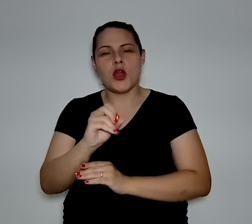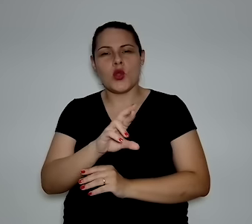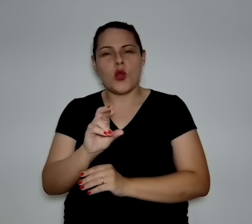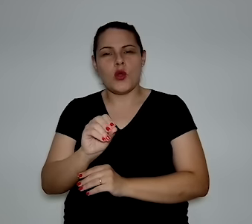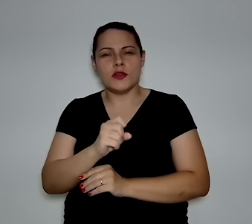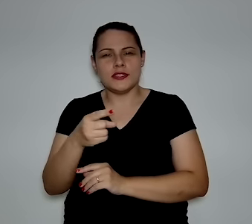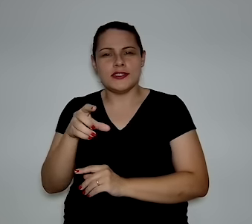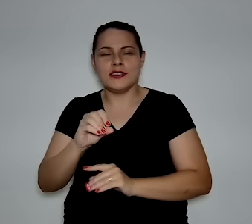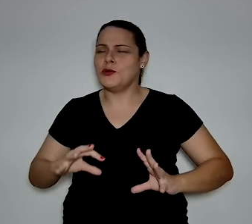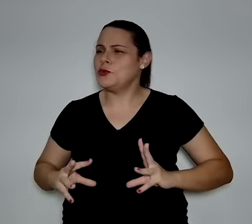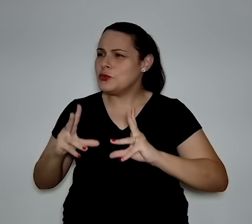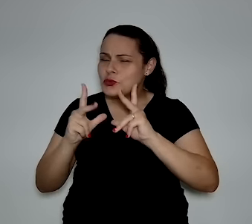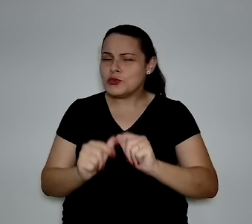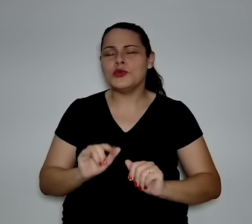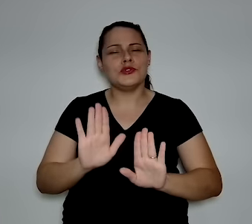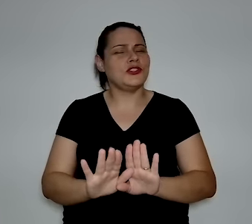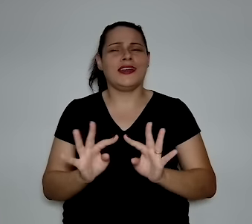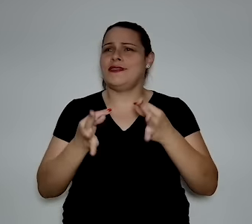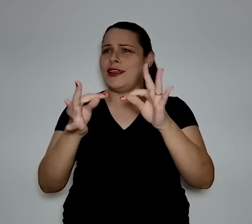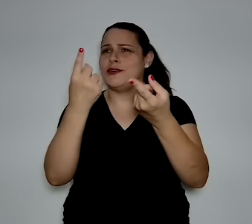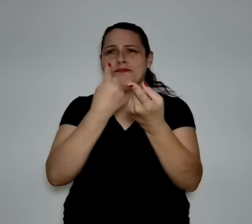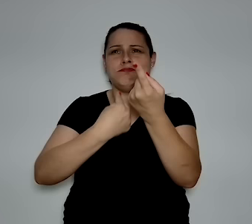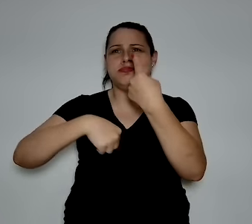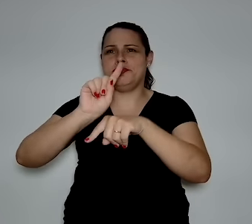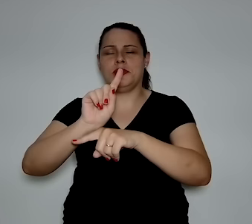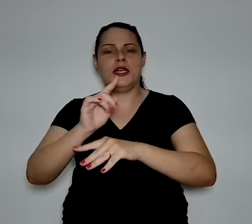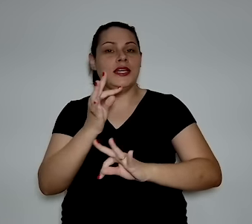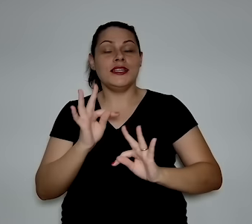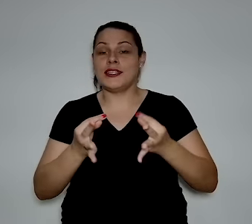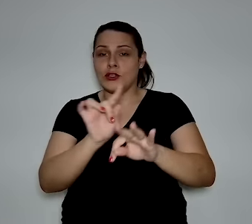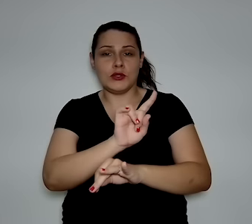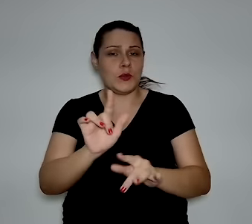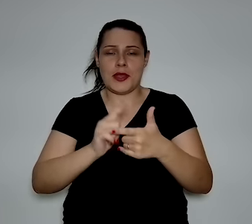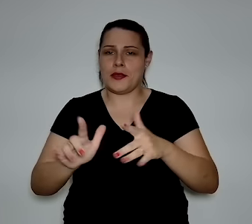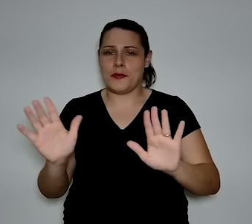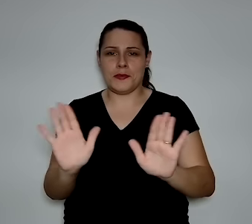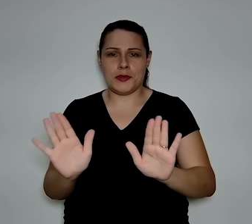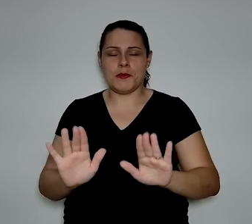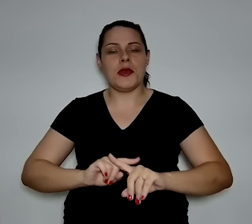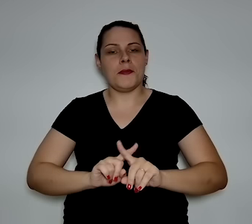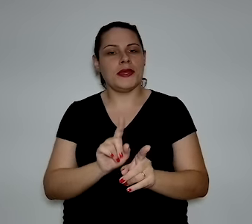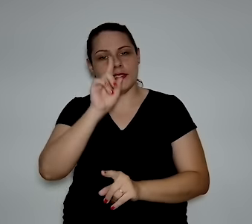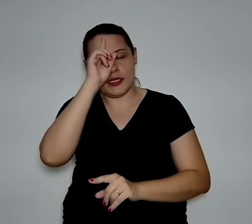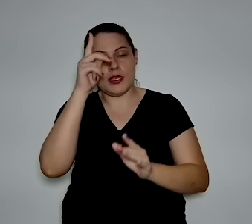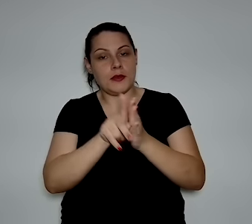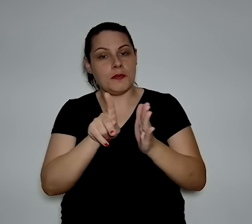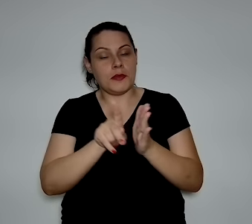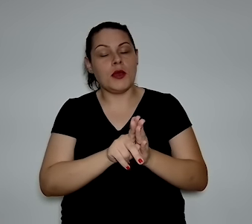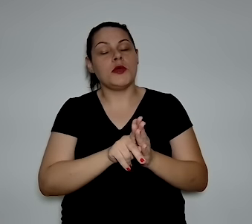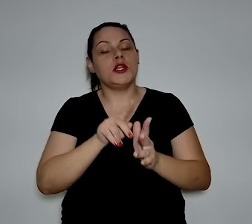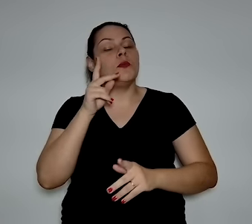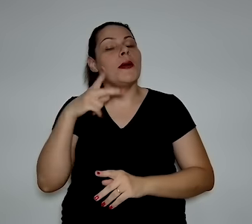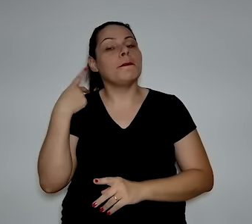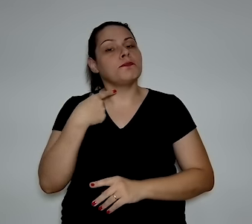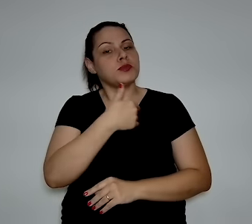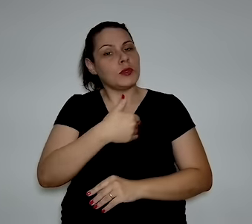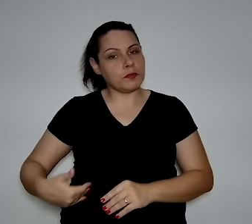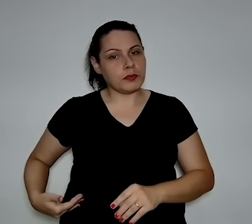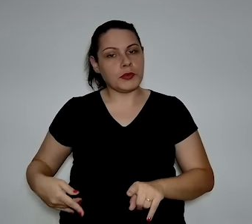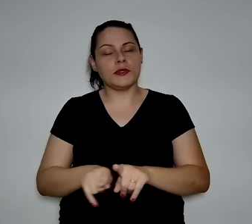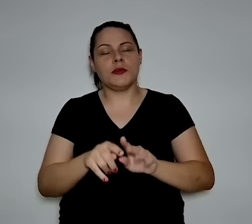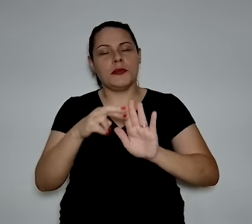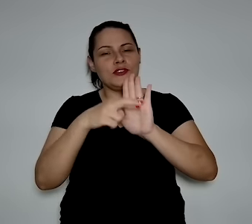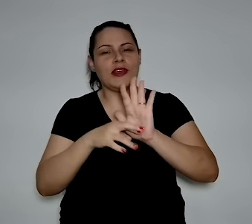corrosão e tudo isso, o avanço tecnológico já está lá na frente. Tecnologia não é uma questão. É uma questão de política pública, é questão de regulação.